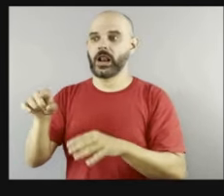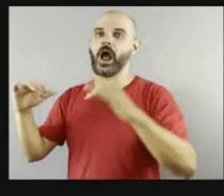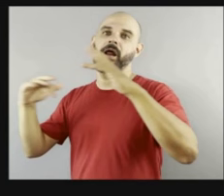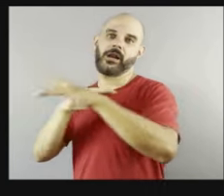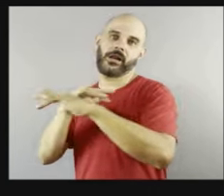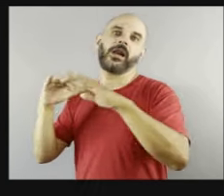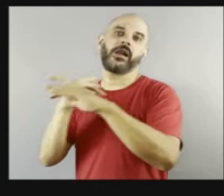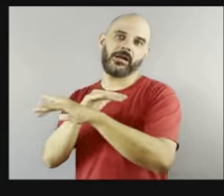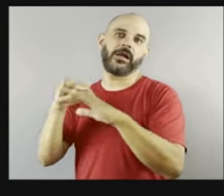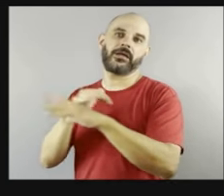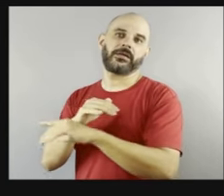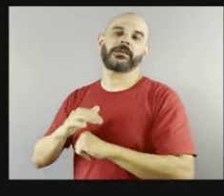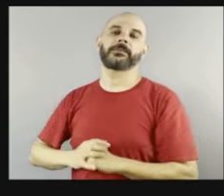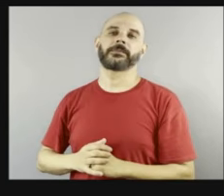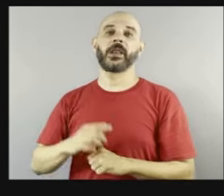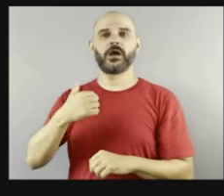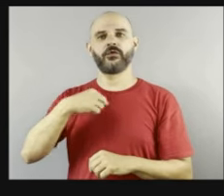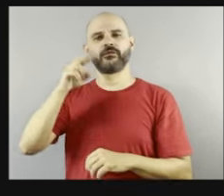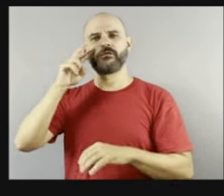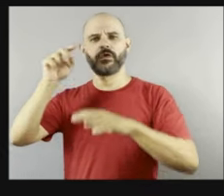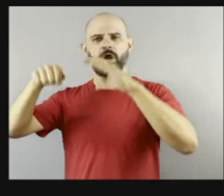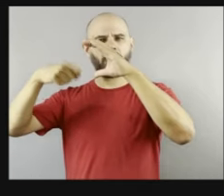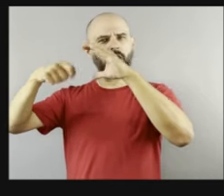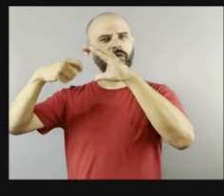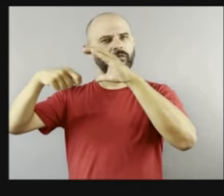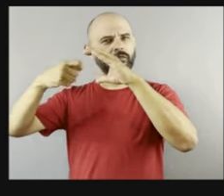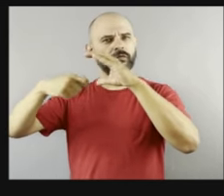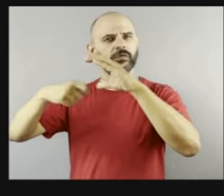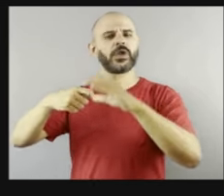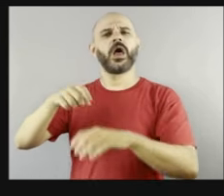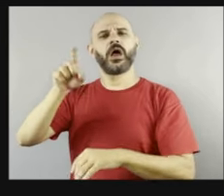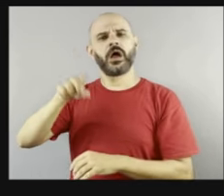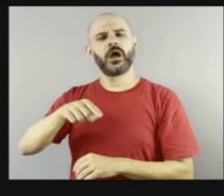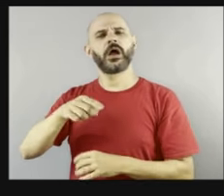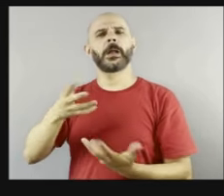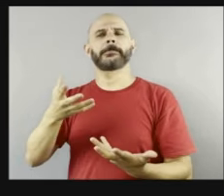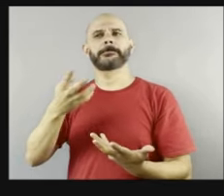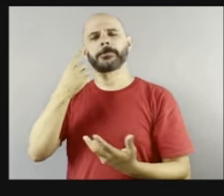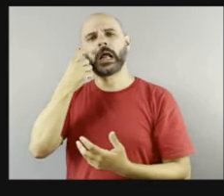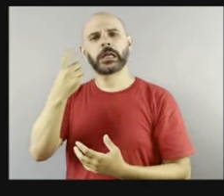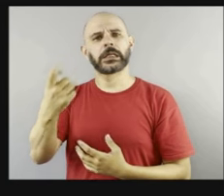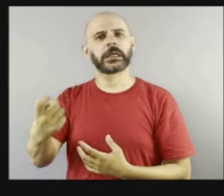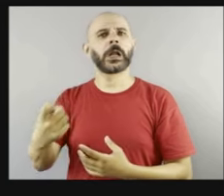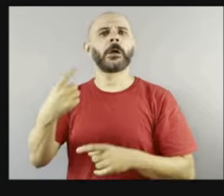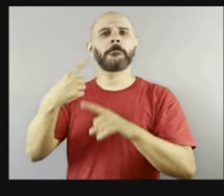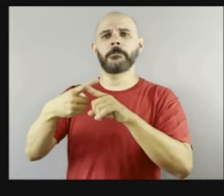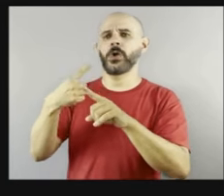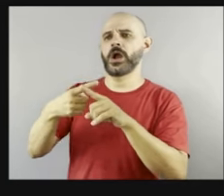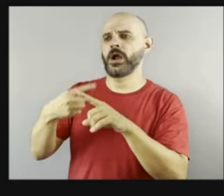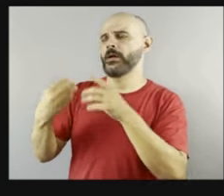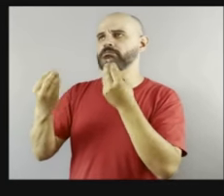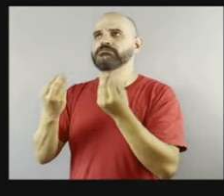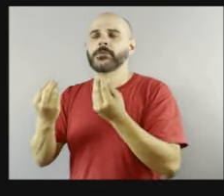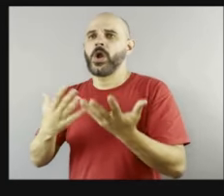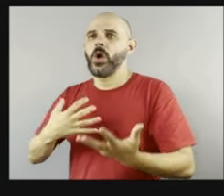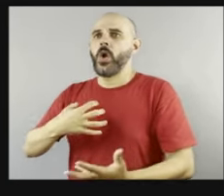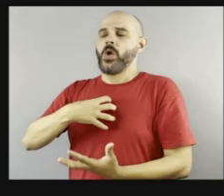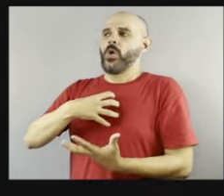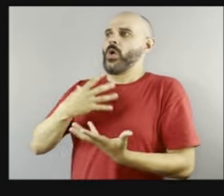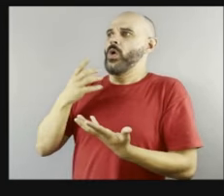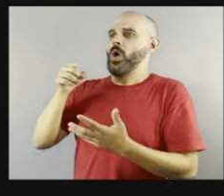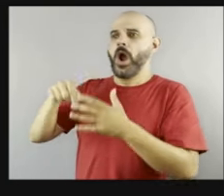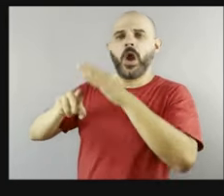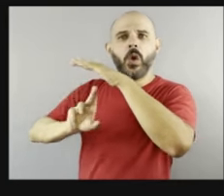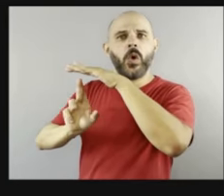É muito curioso, né? Porque elas também se sentiram impactadas. Como é que eu vejo isso aqui no meio de uma cidade no interior,